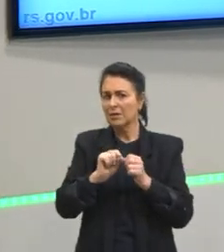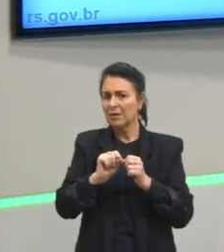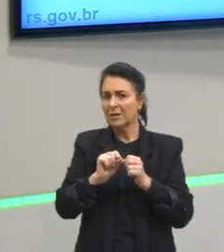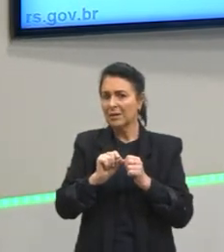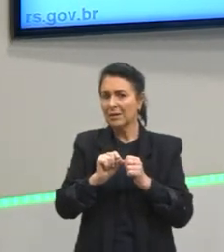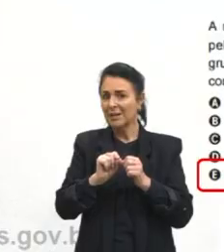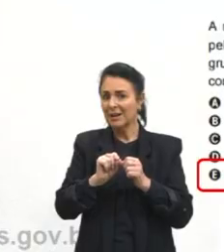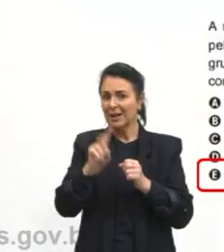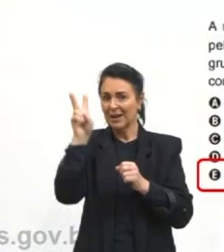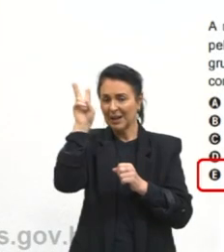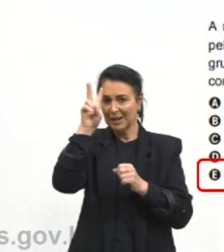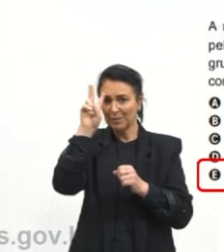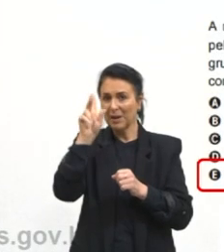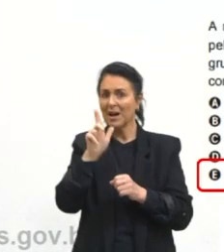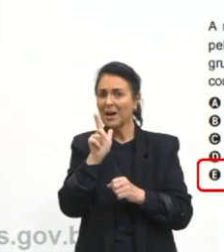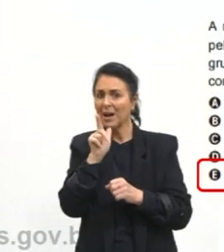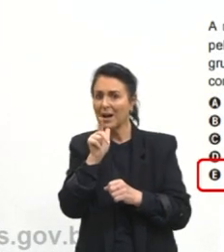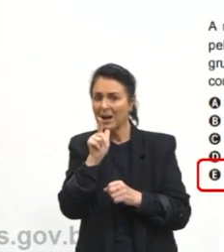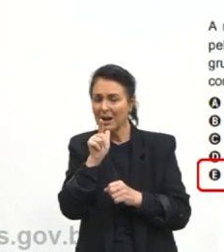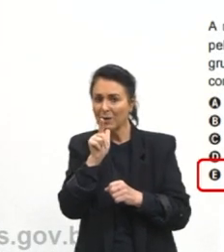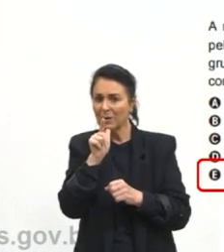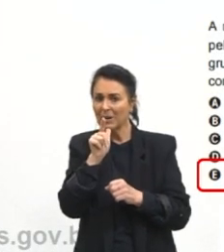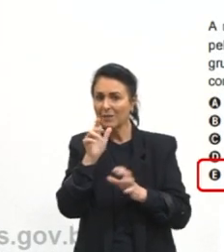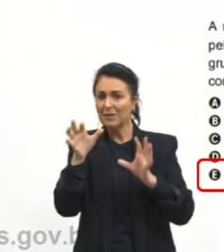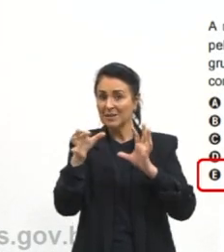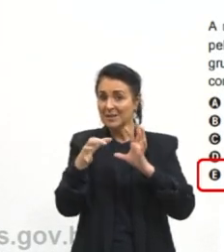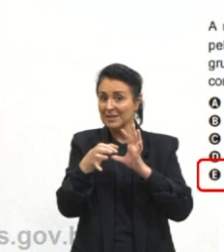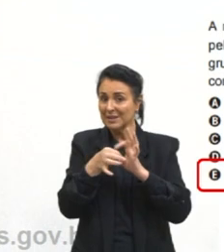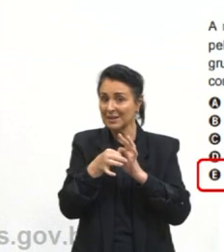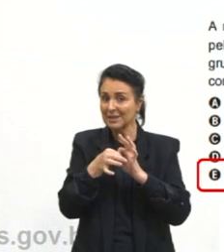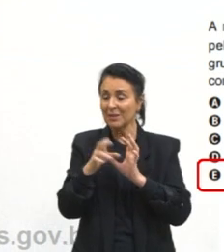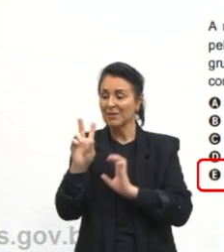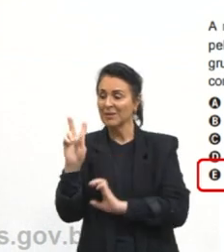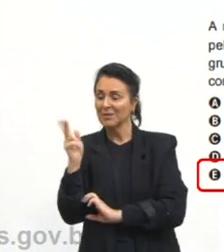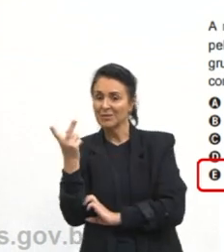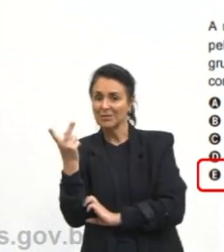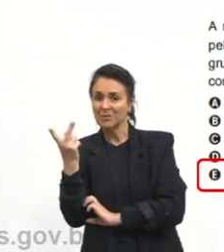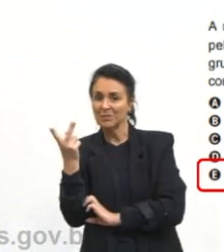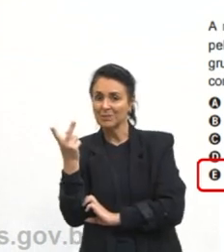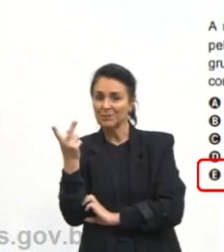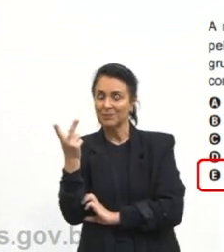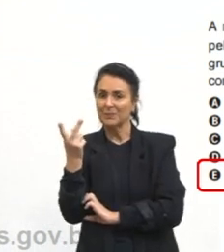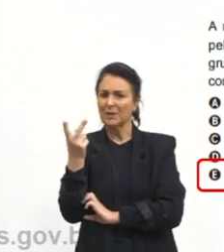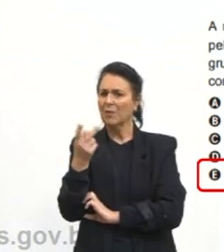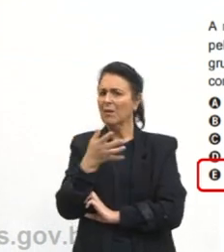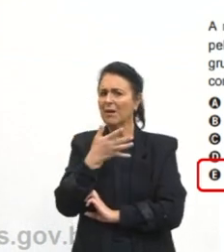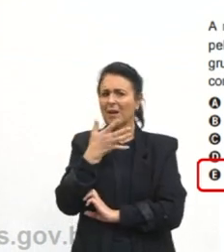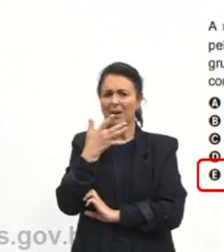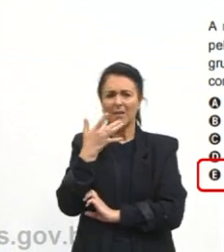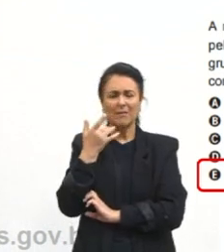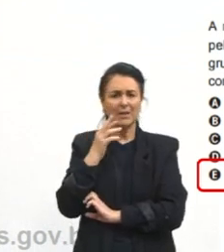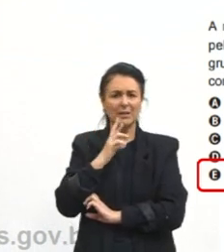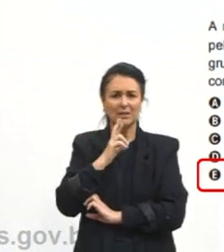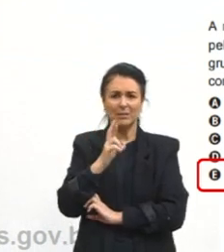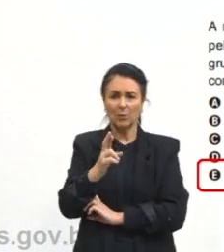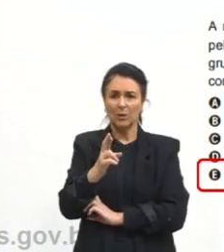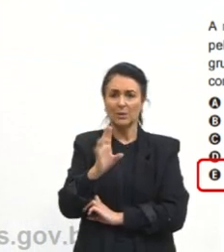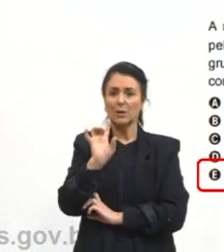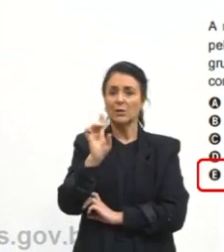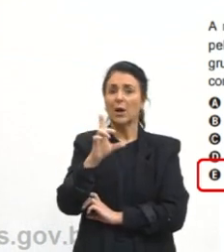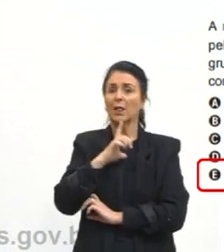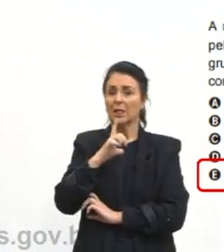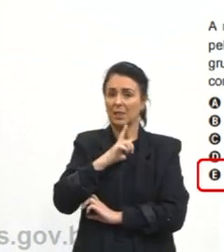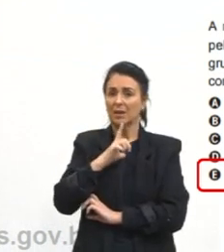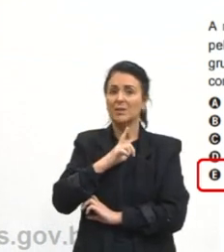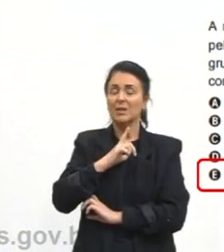hidroxila e água faz ligações de hidrogênio. Então, bem fácil essa de responder. Só tinha que entender